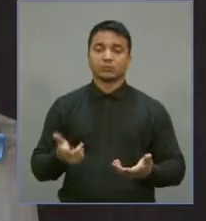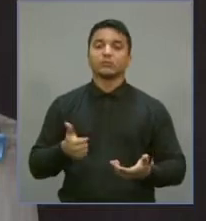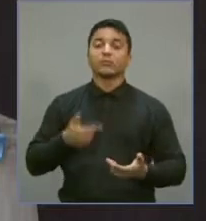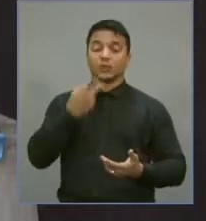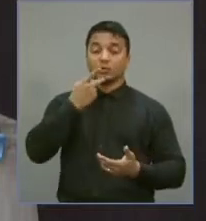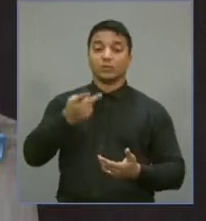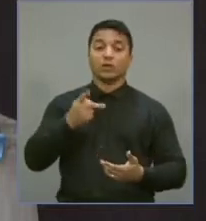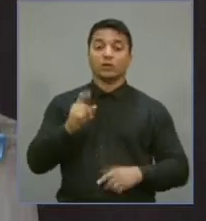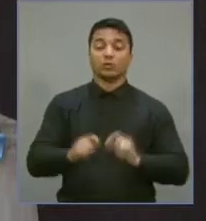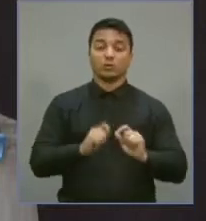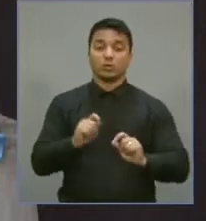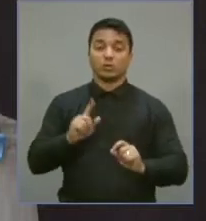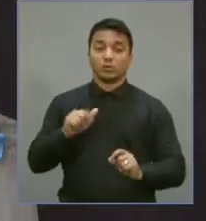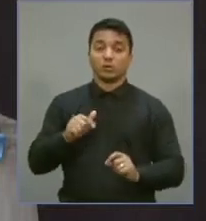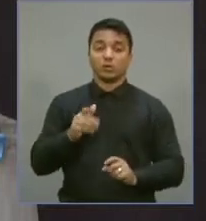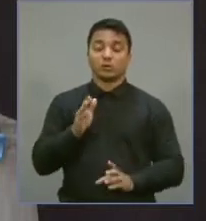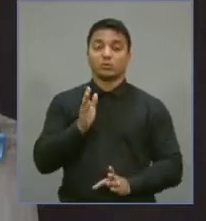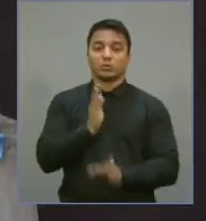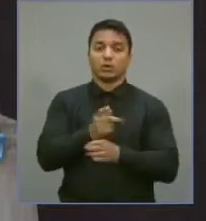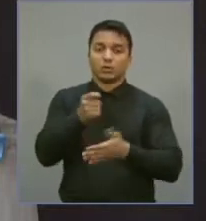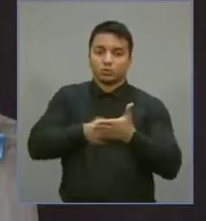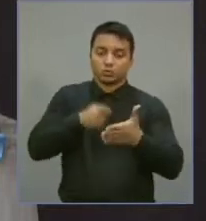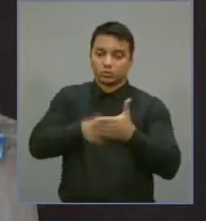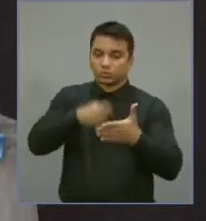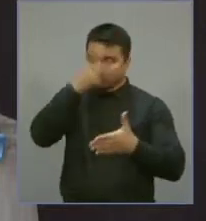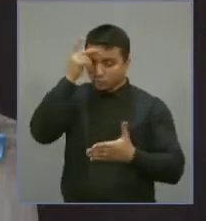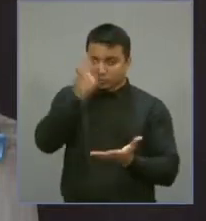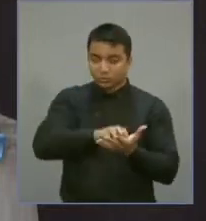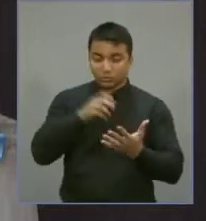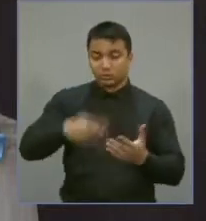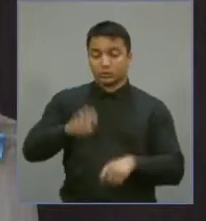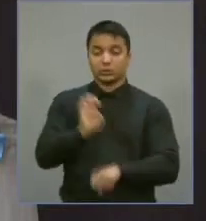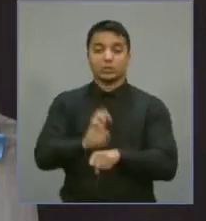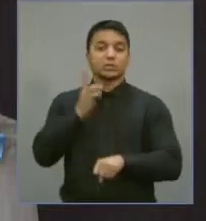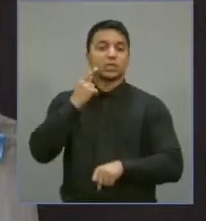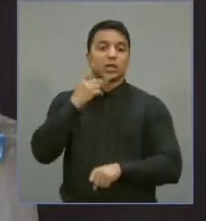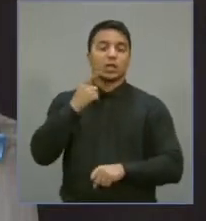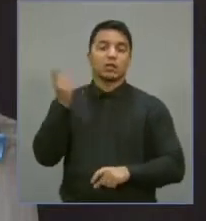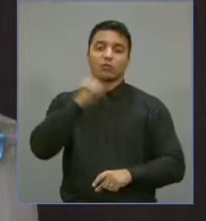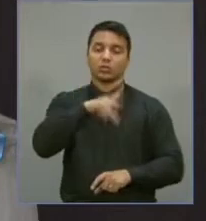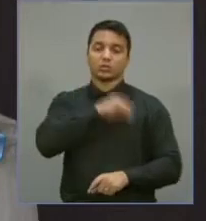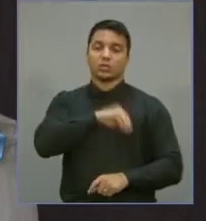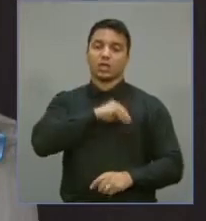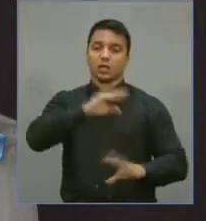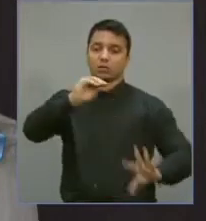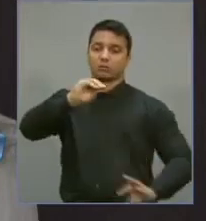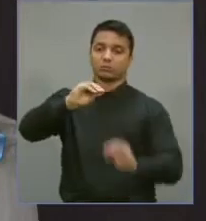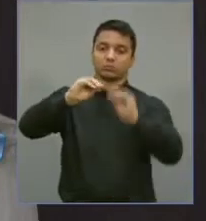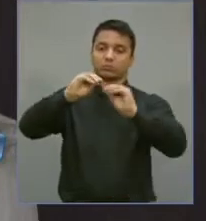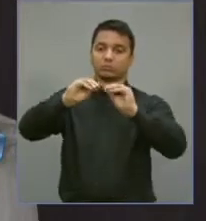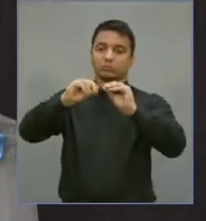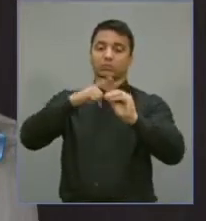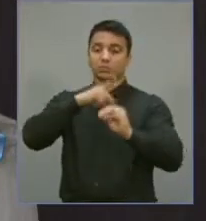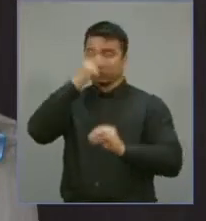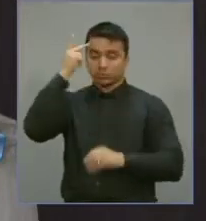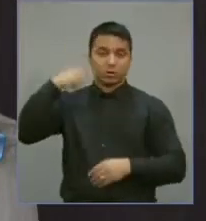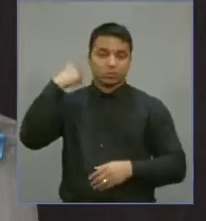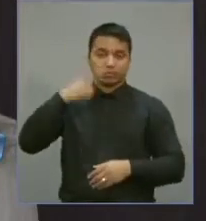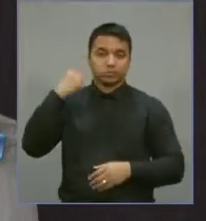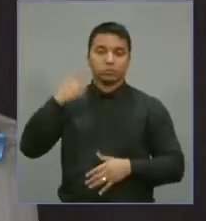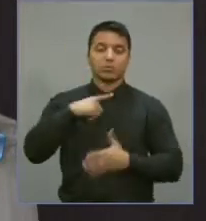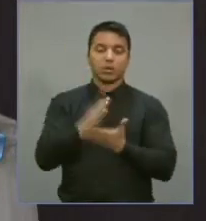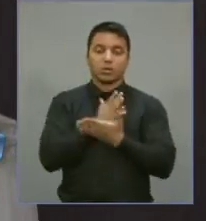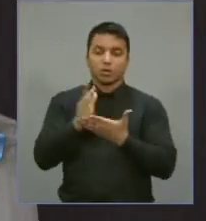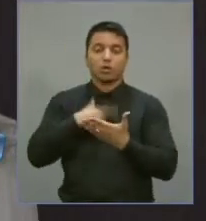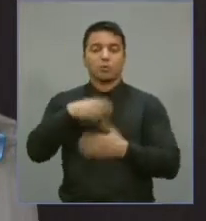registrar a luta dos servidores públicos do Estado do Ceará pela sua reposição salarial. Há os advogados aqui que nos